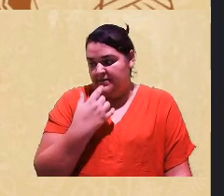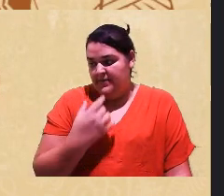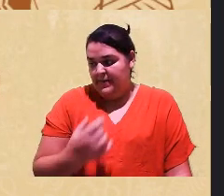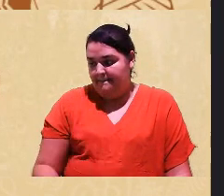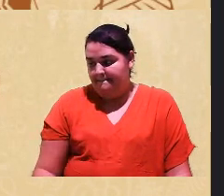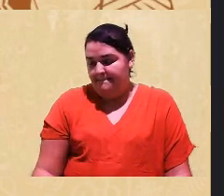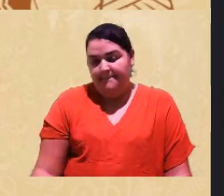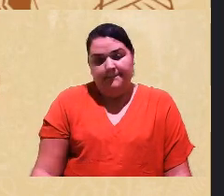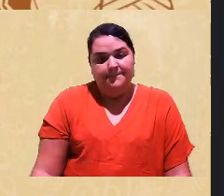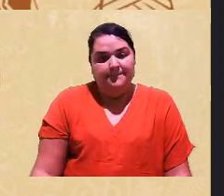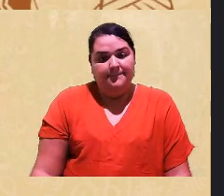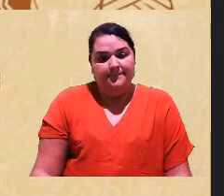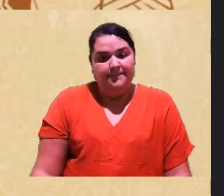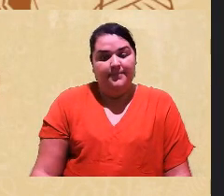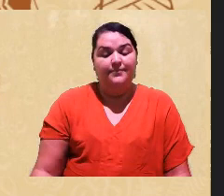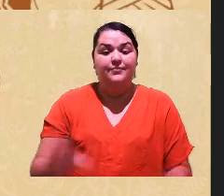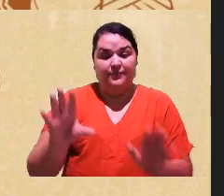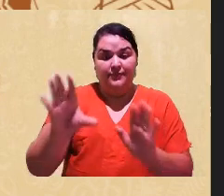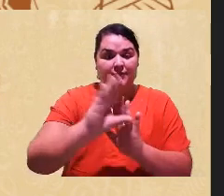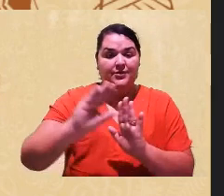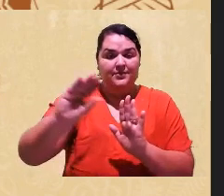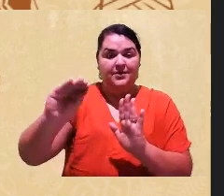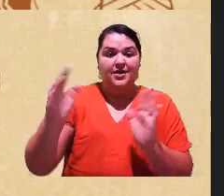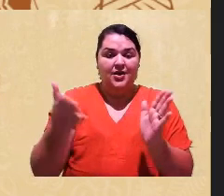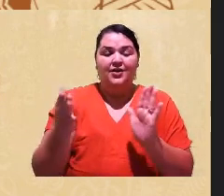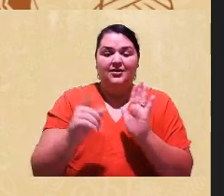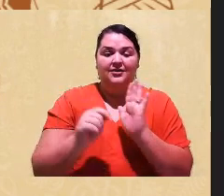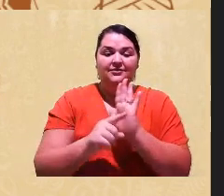Oi, eu vou compartilhar aqui, tá bom? Só um minutinho.